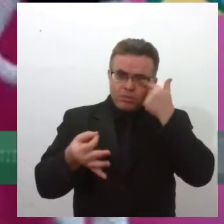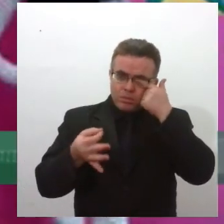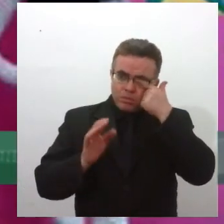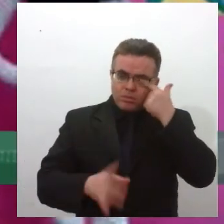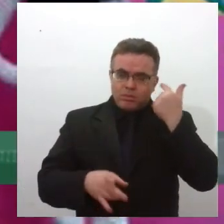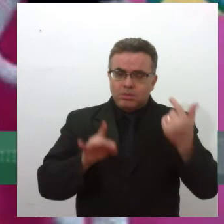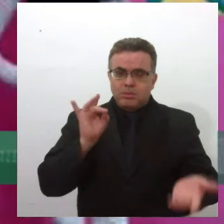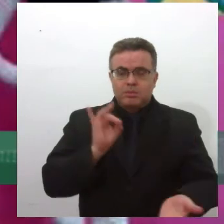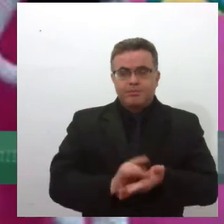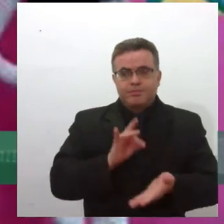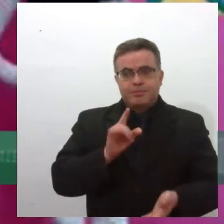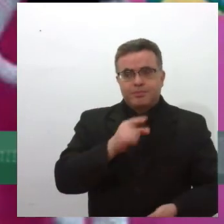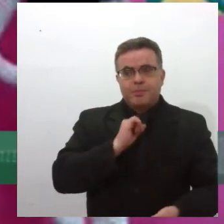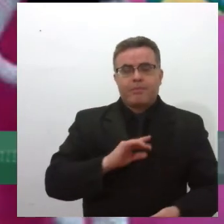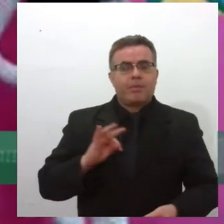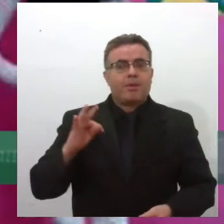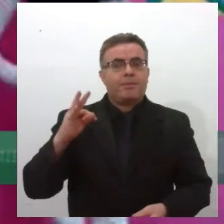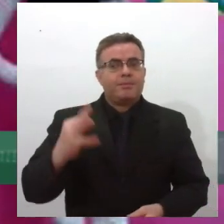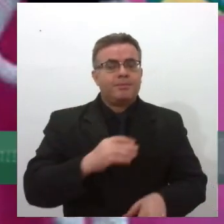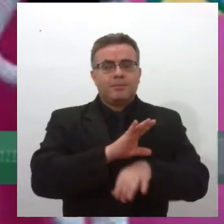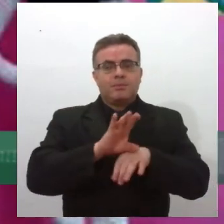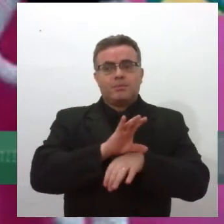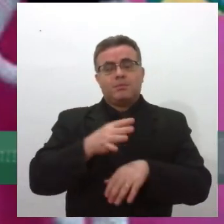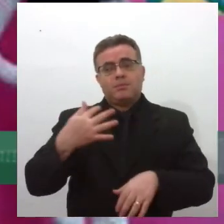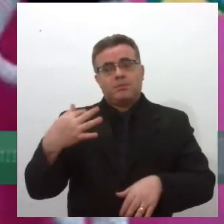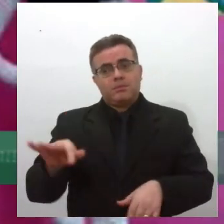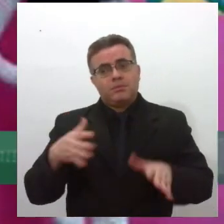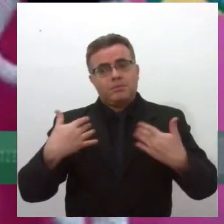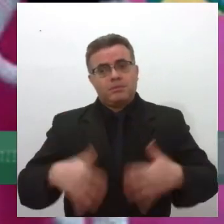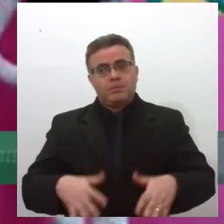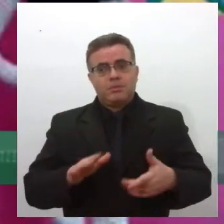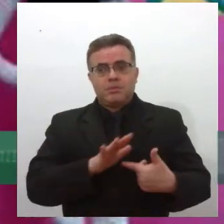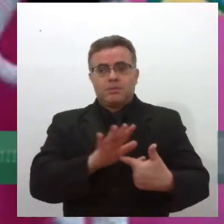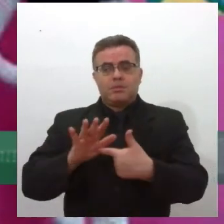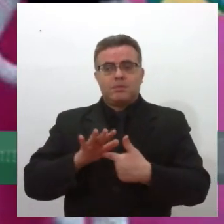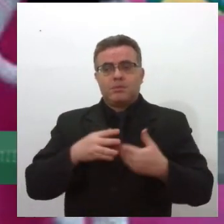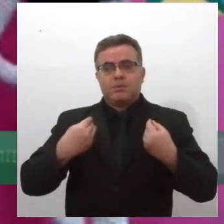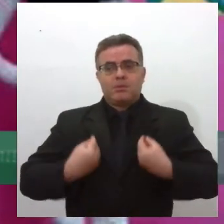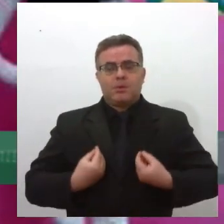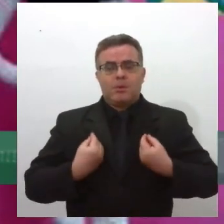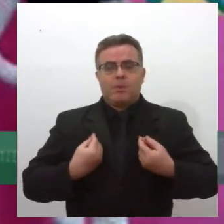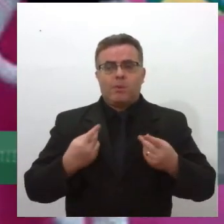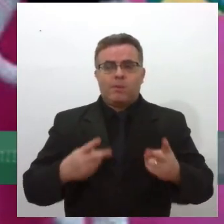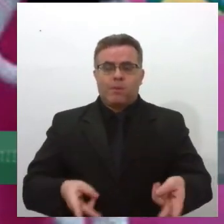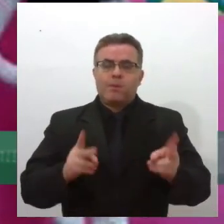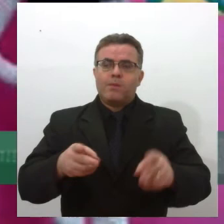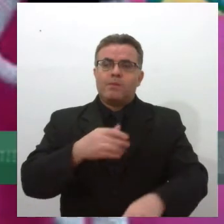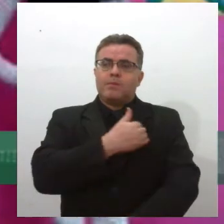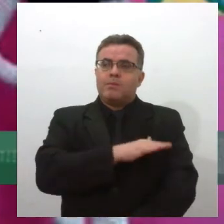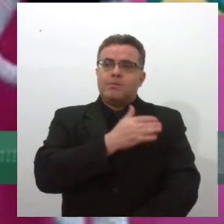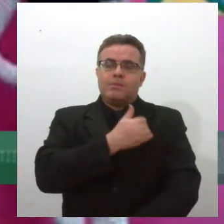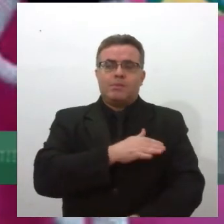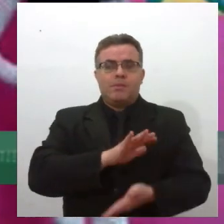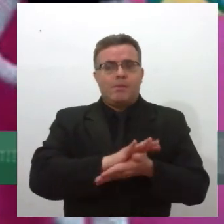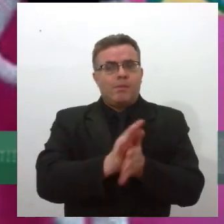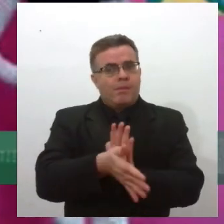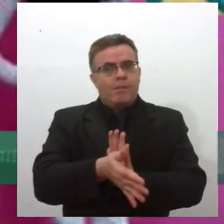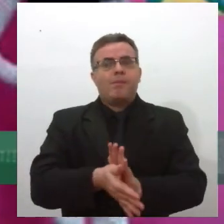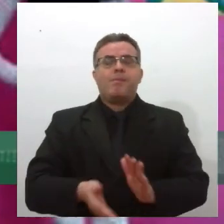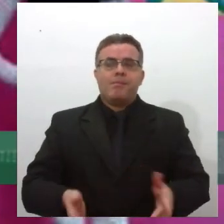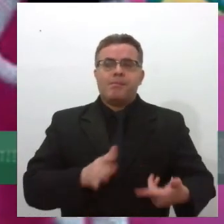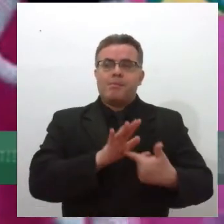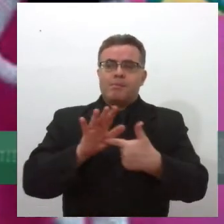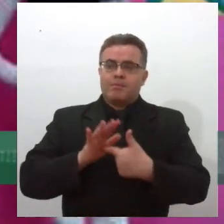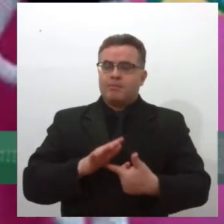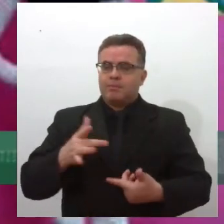efetivação daquilo que está na Constituição Federal que coloca a vedação da discriminação e do preconceito e que coloca a saúde